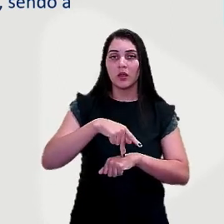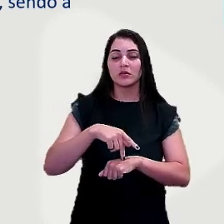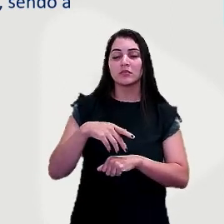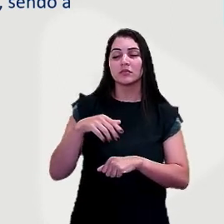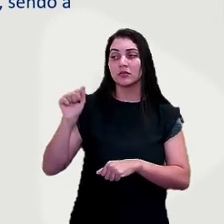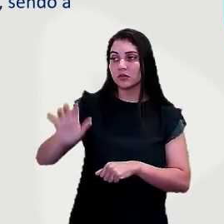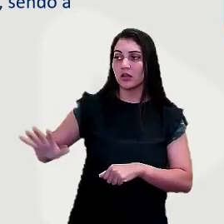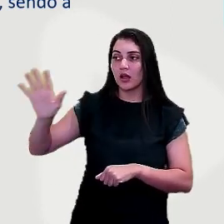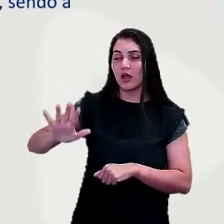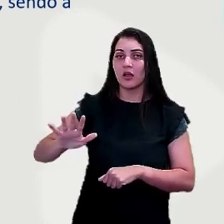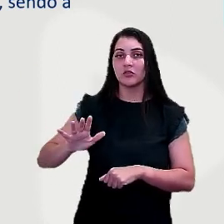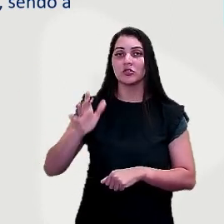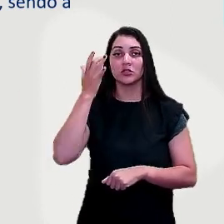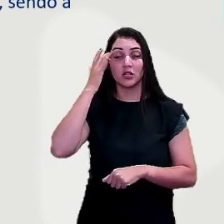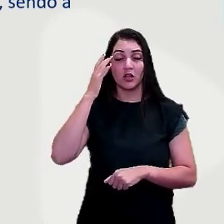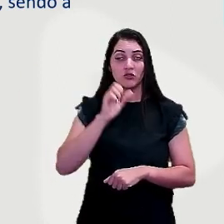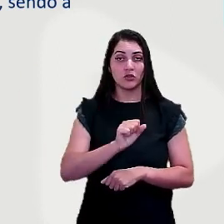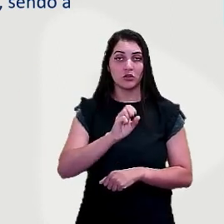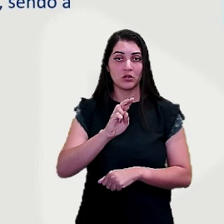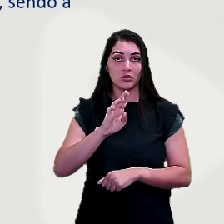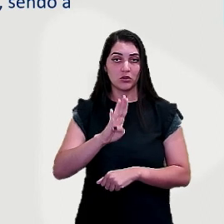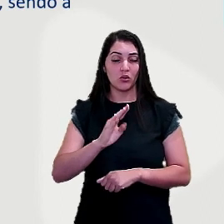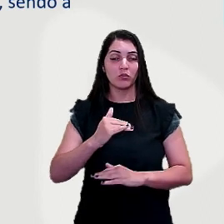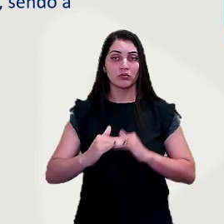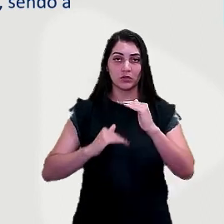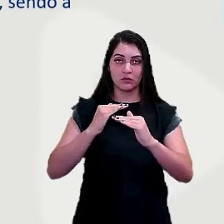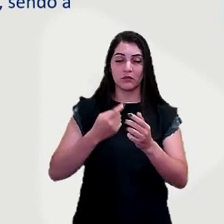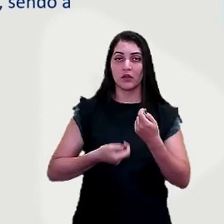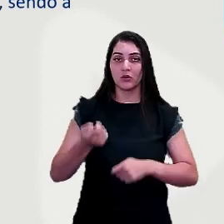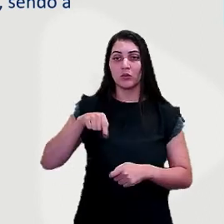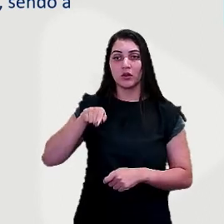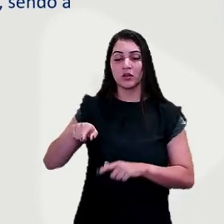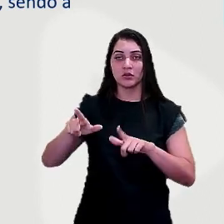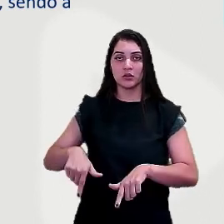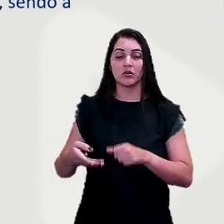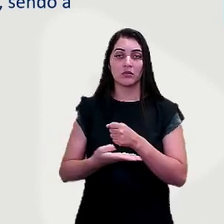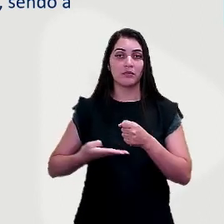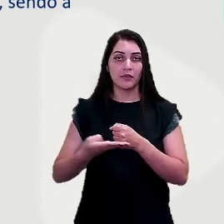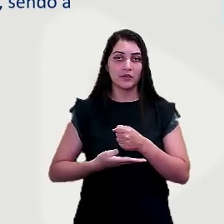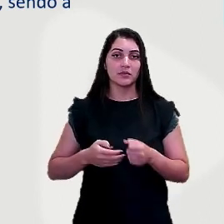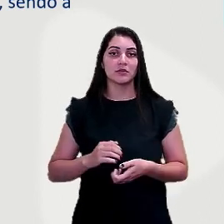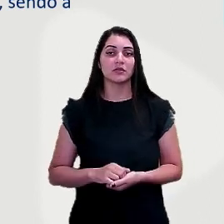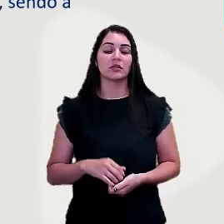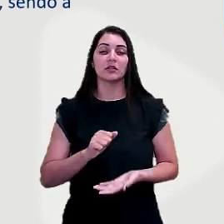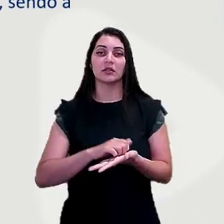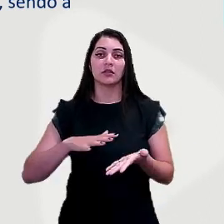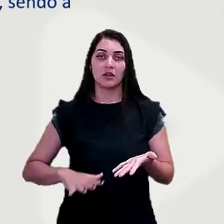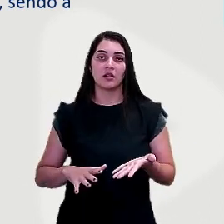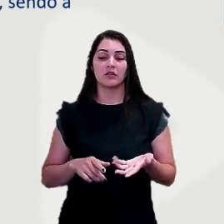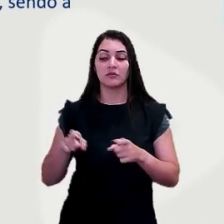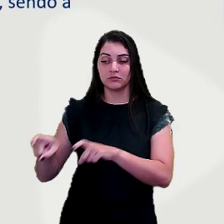considerados subdesenvolvidos, pois a economia desse continente baseia-se nas atividades